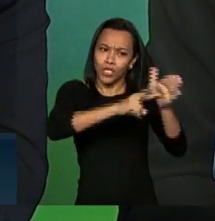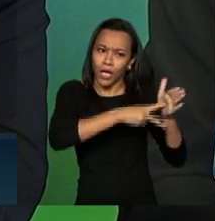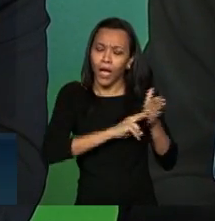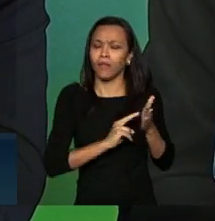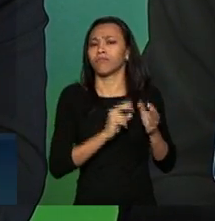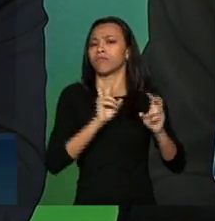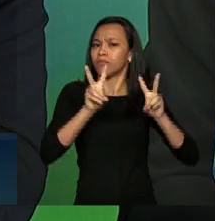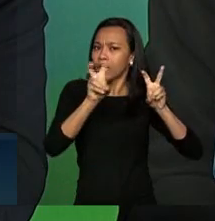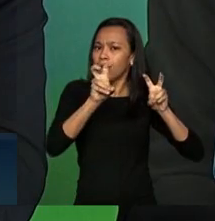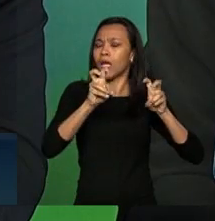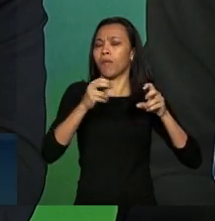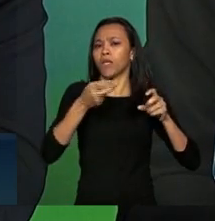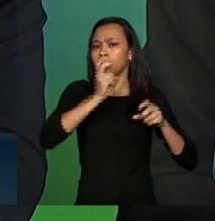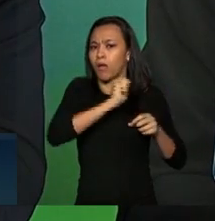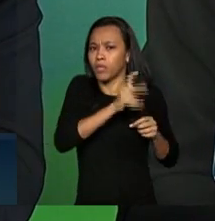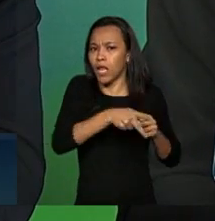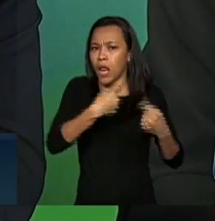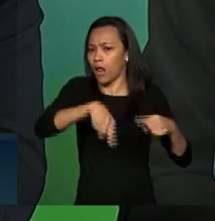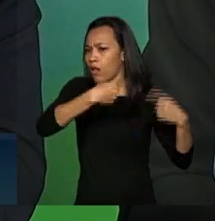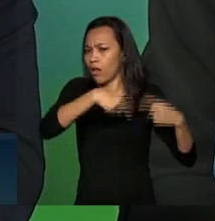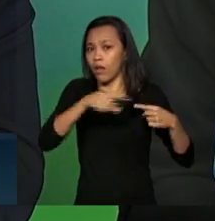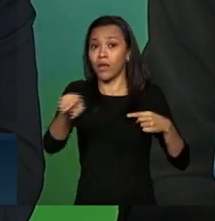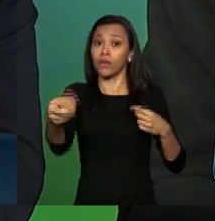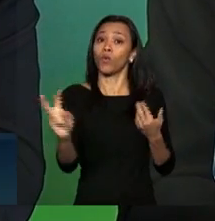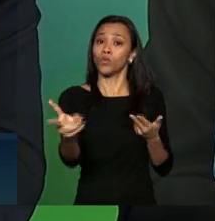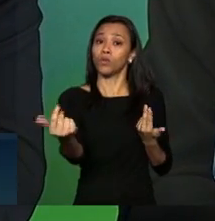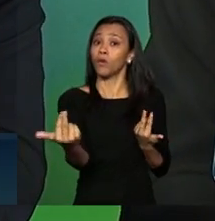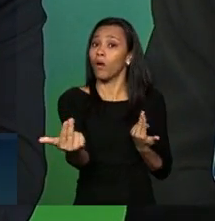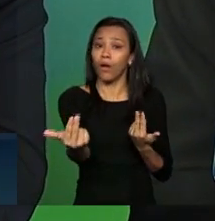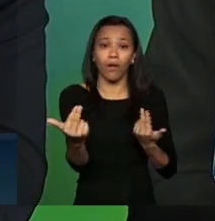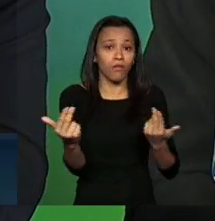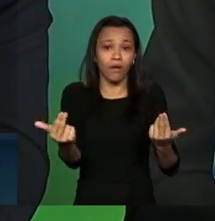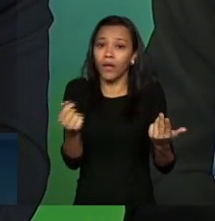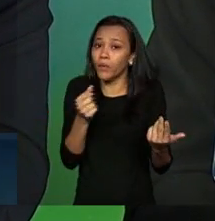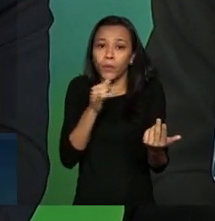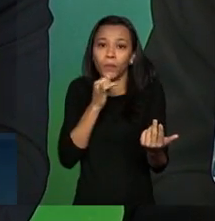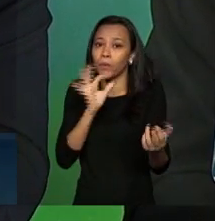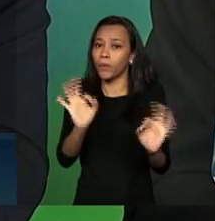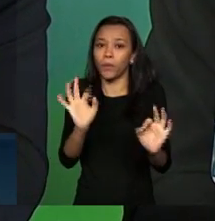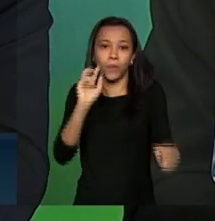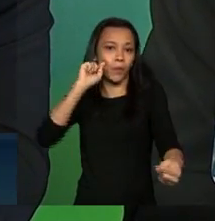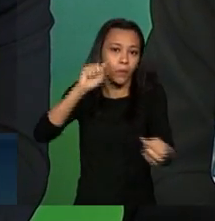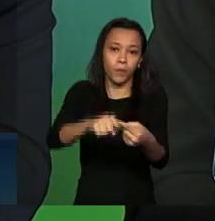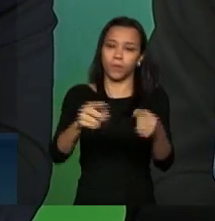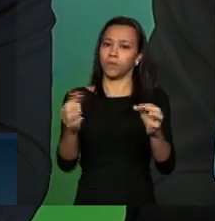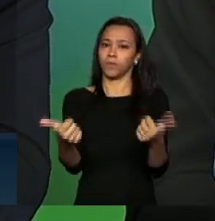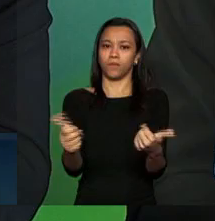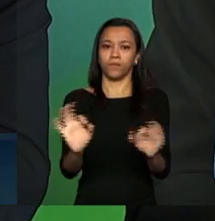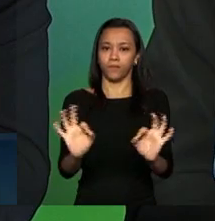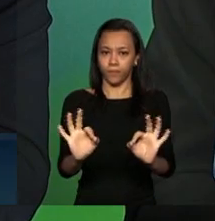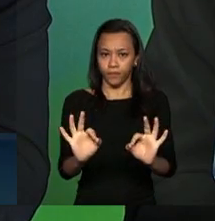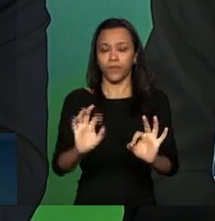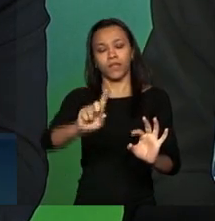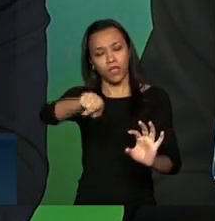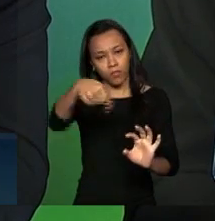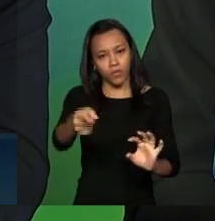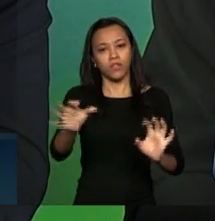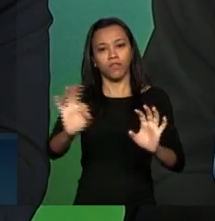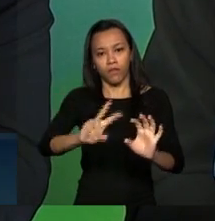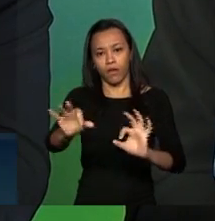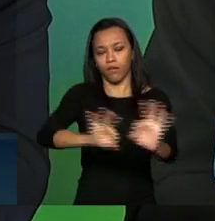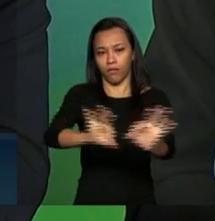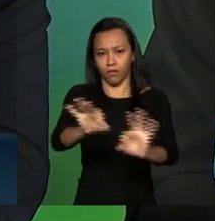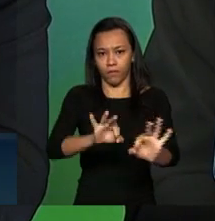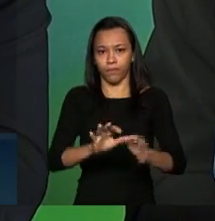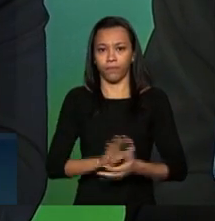trabalhadores e as entidades patronais para que a gente instale o fórum na medida no momento exato em que ele deva ocorrer e fazer o debate